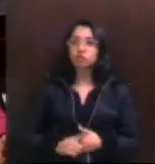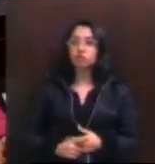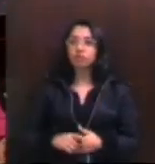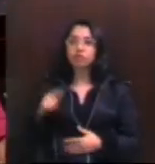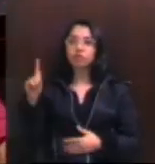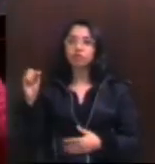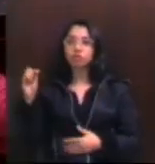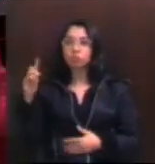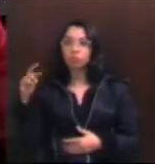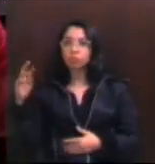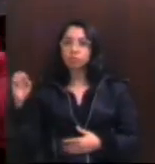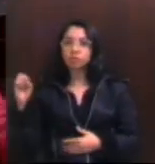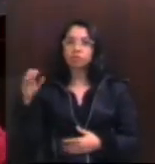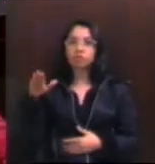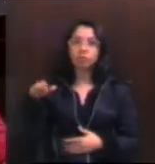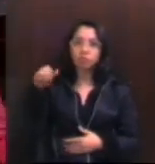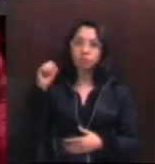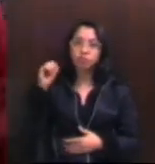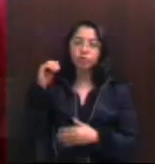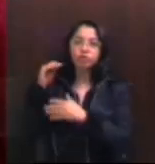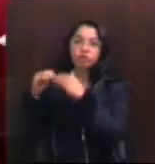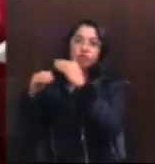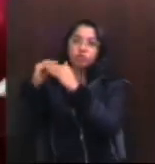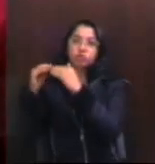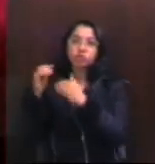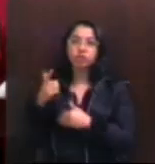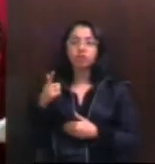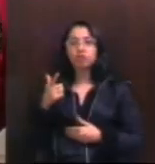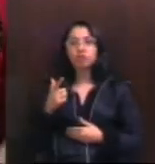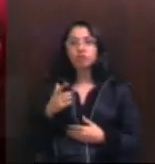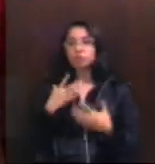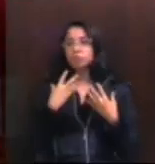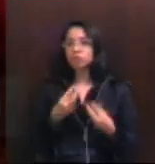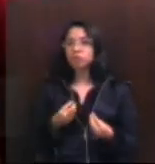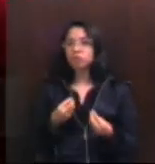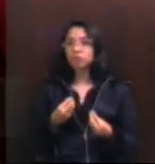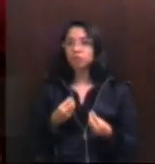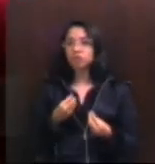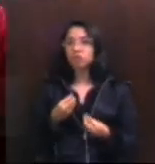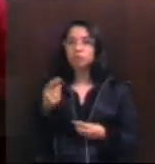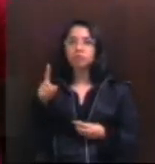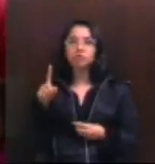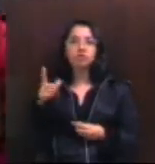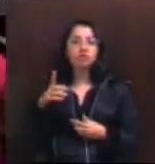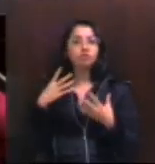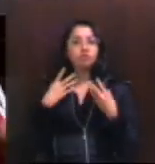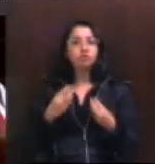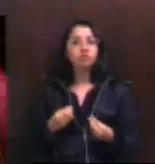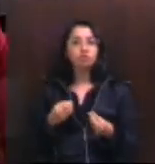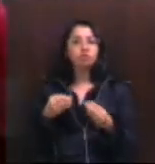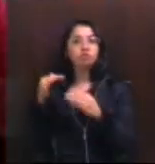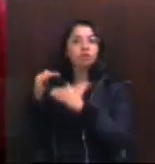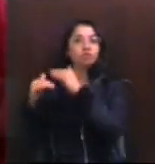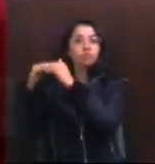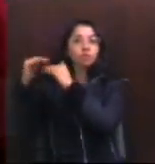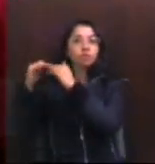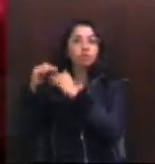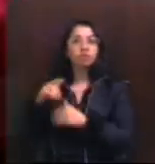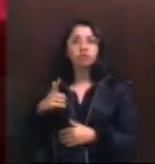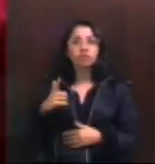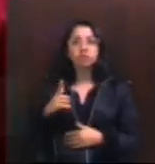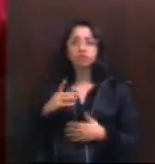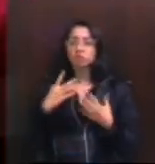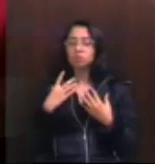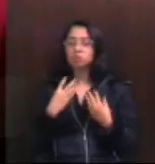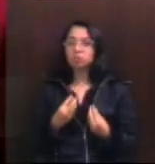está, né, buscando se constituir. E que nós não deixaremos se constituir. E que vocês não deixarão se constituir. Que não deixaremos